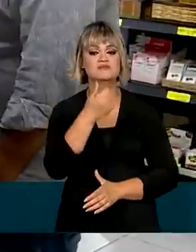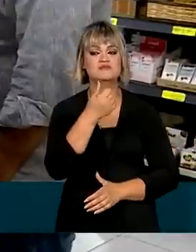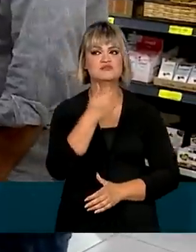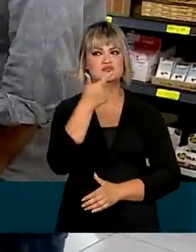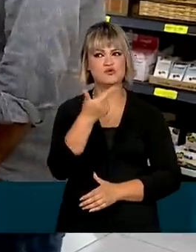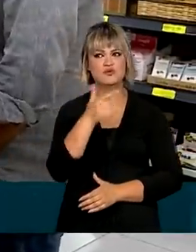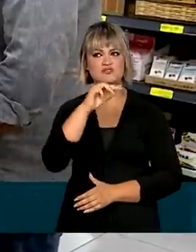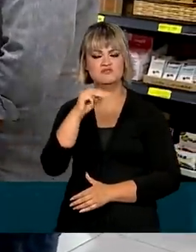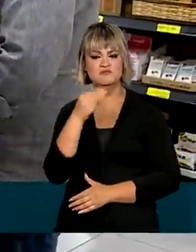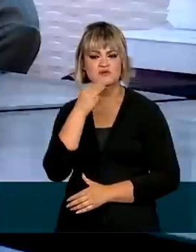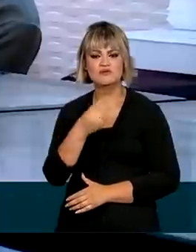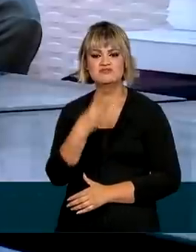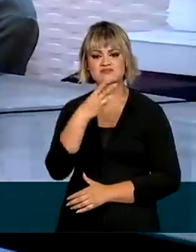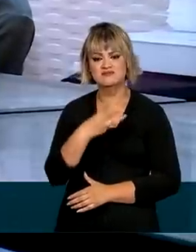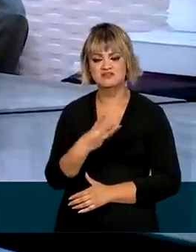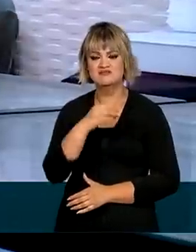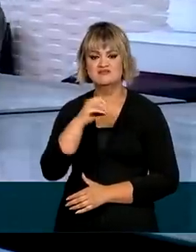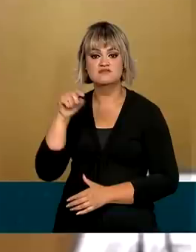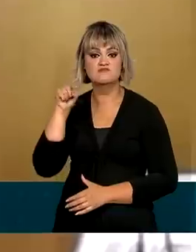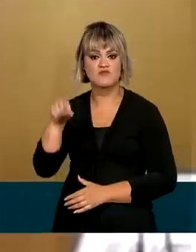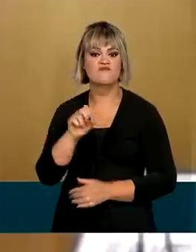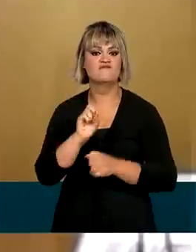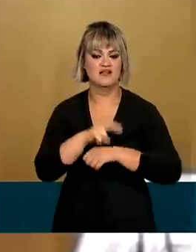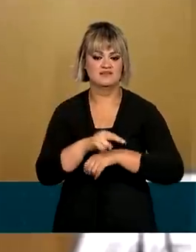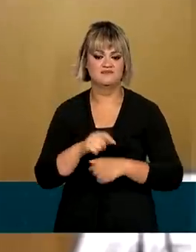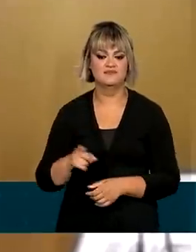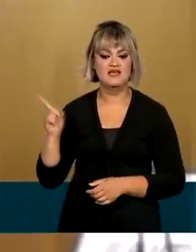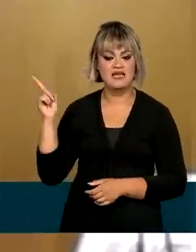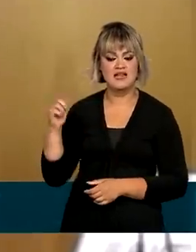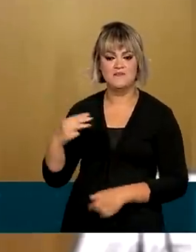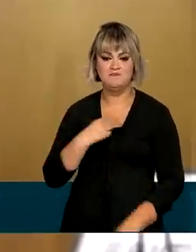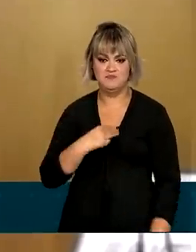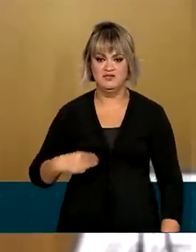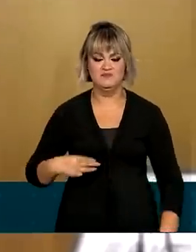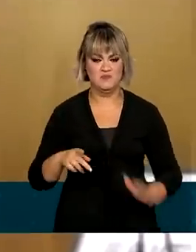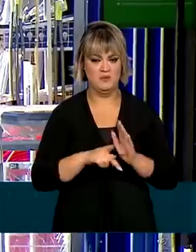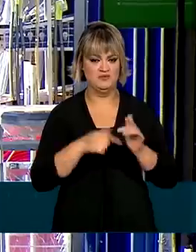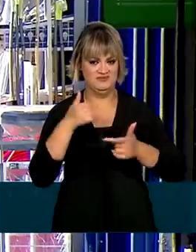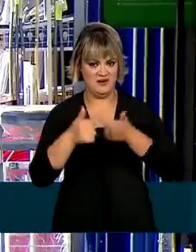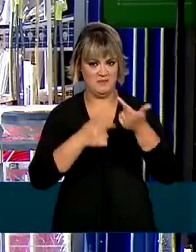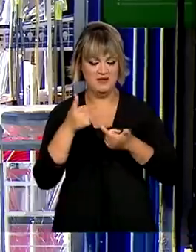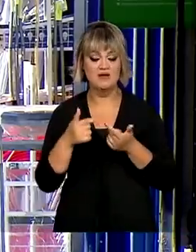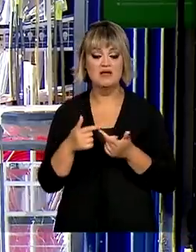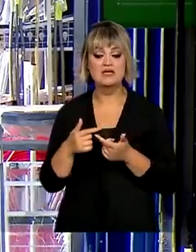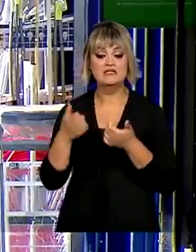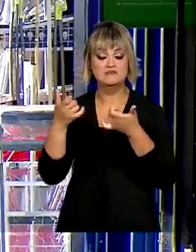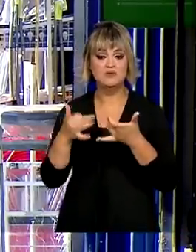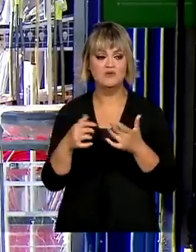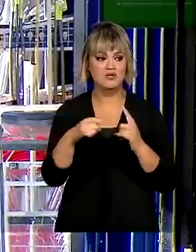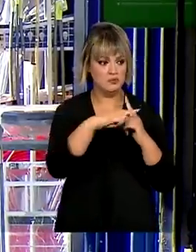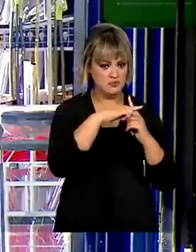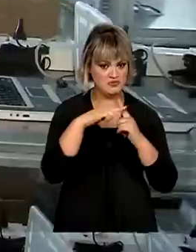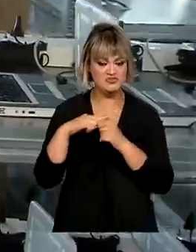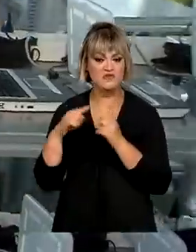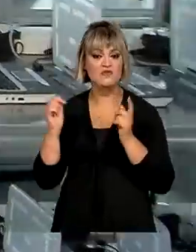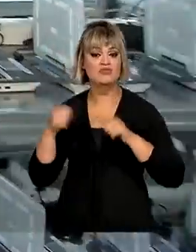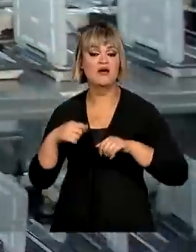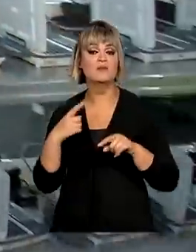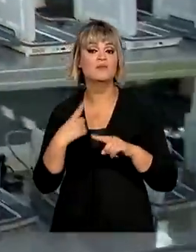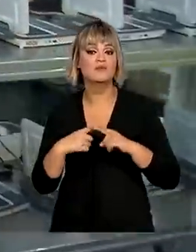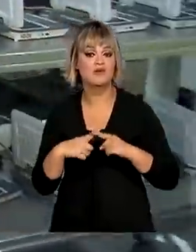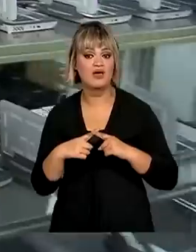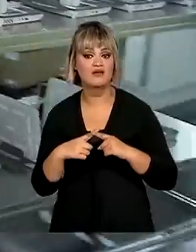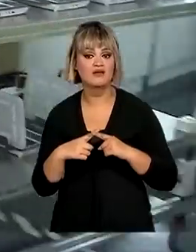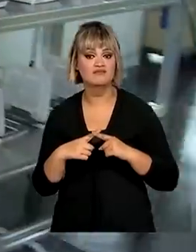2 milhões e 300 mil vagas. O ministro do Trabalho e Previdência ressaltou que o resultado positivo foi